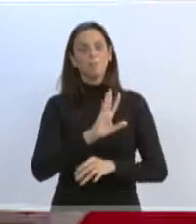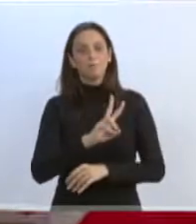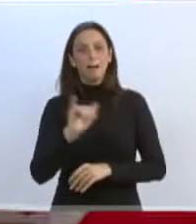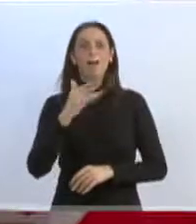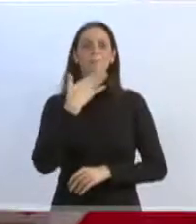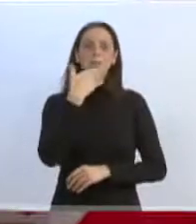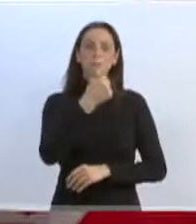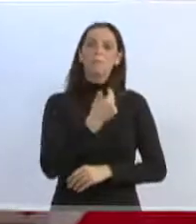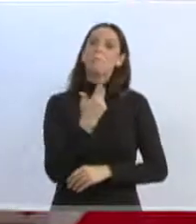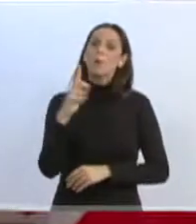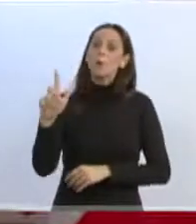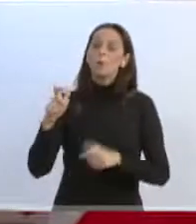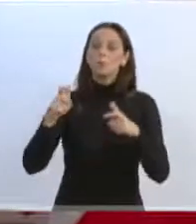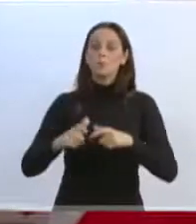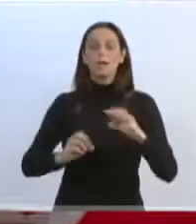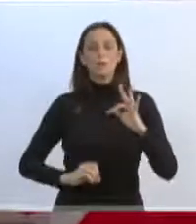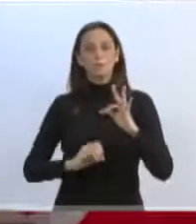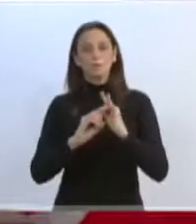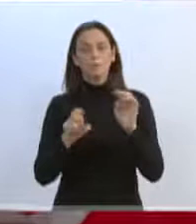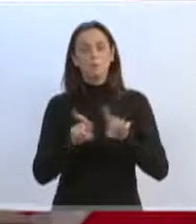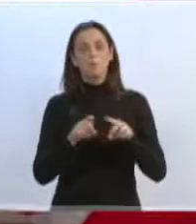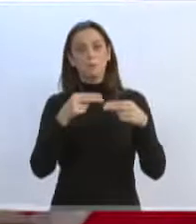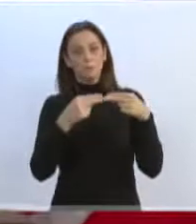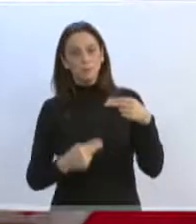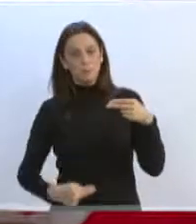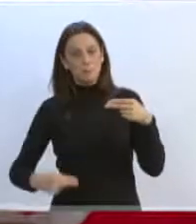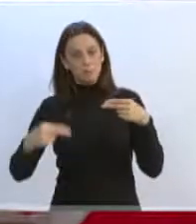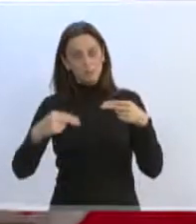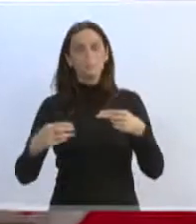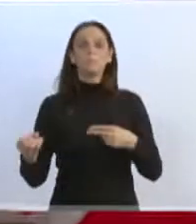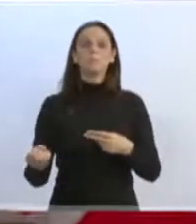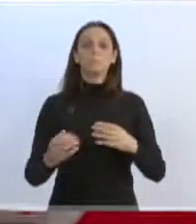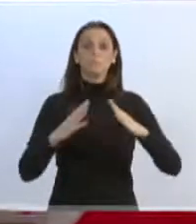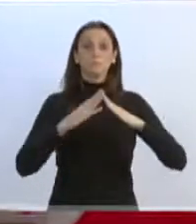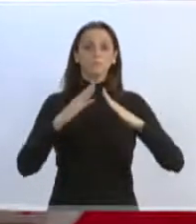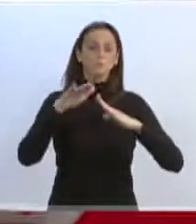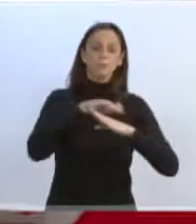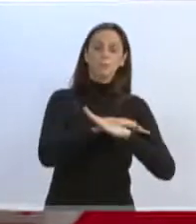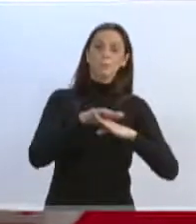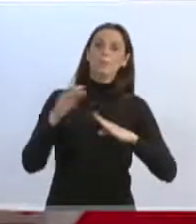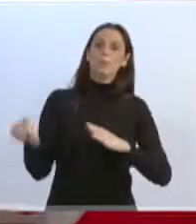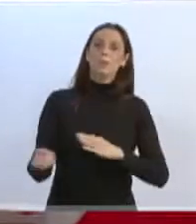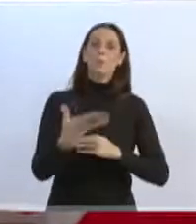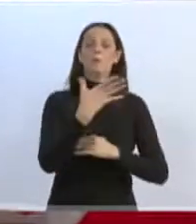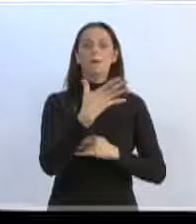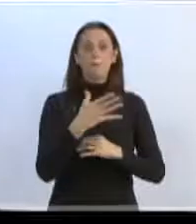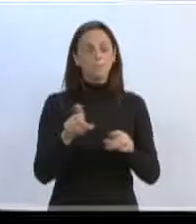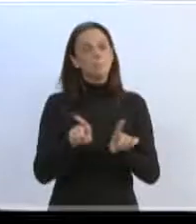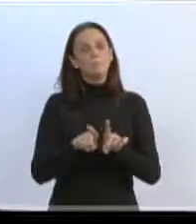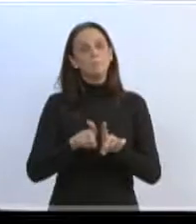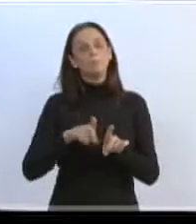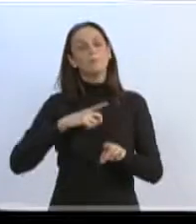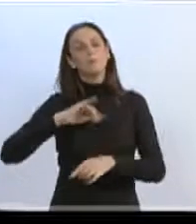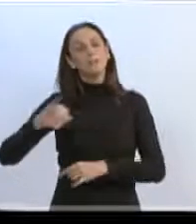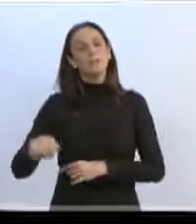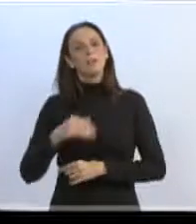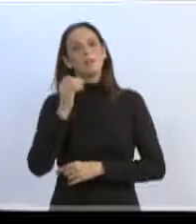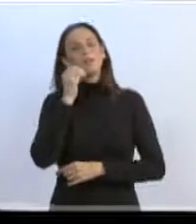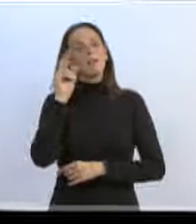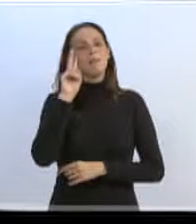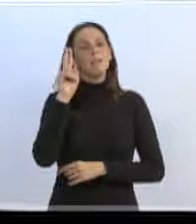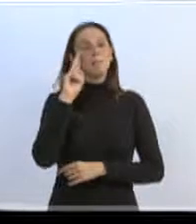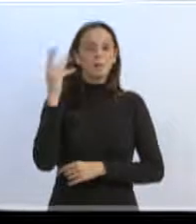Bernardes, na Fortaleza, estive acompanhando a inauguração da reforma e das demais melhorias, um novo telhado, enfim, onde trago como pauta positiva, e onde tive a oportunidade de relembrar